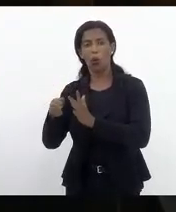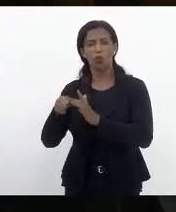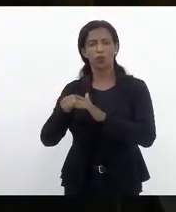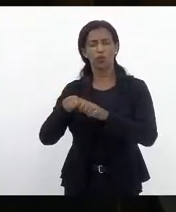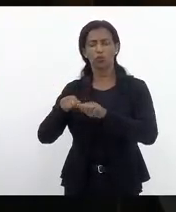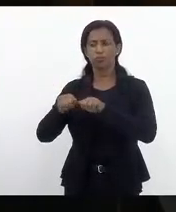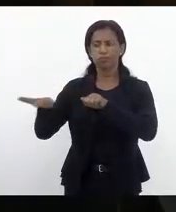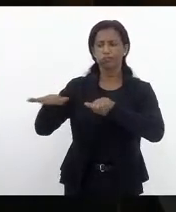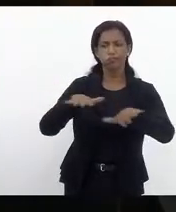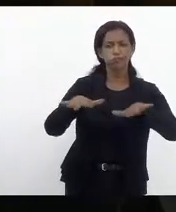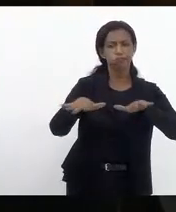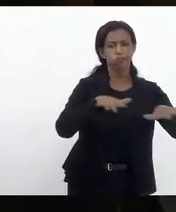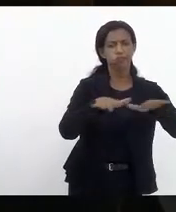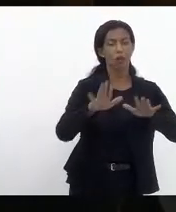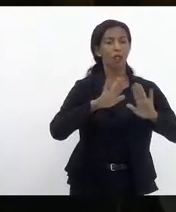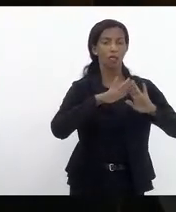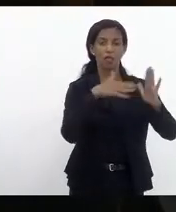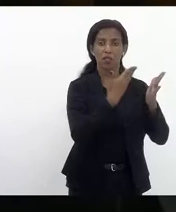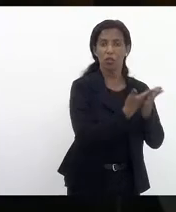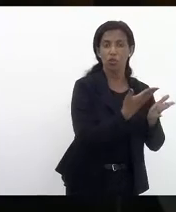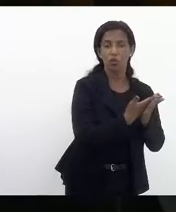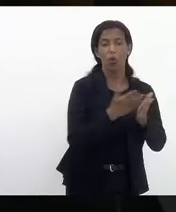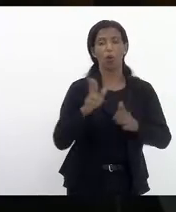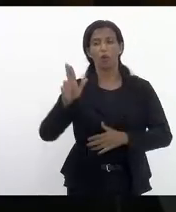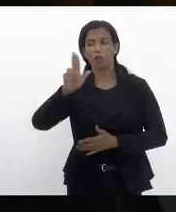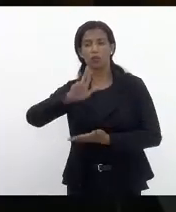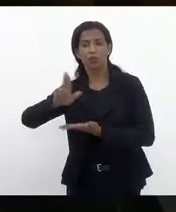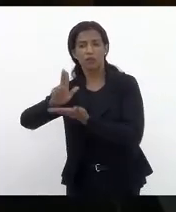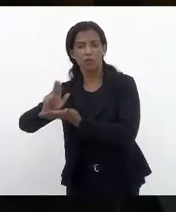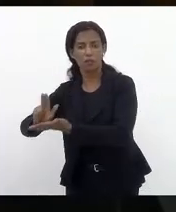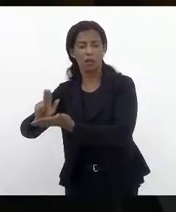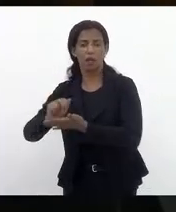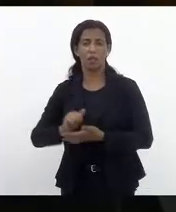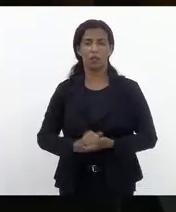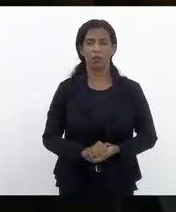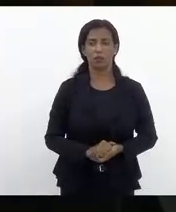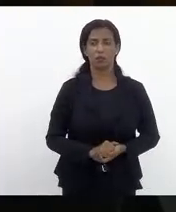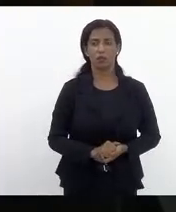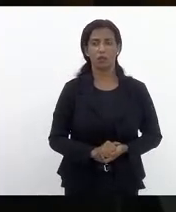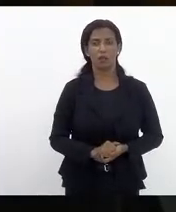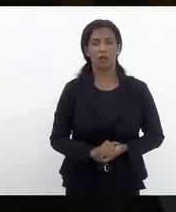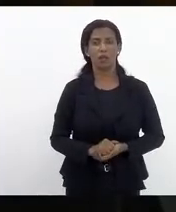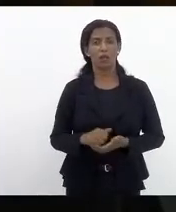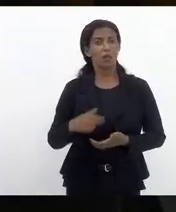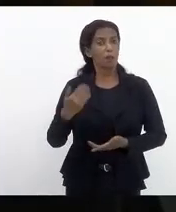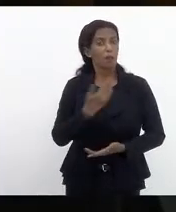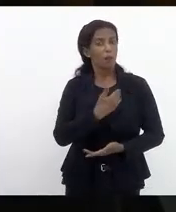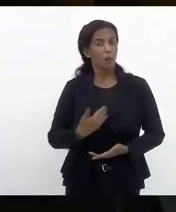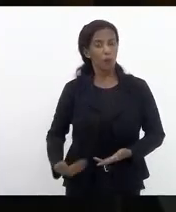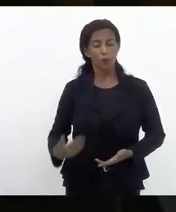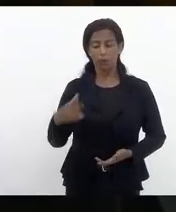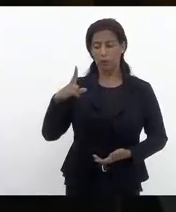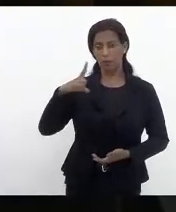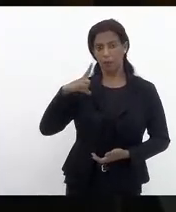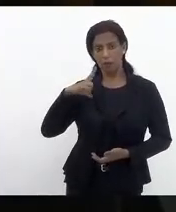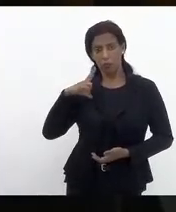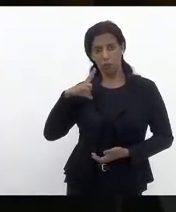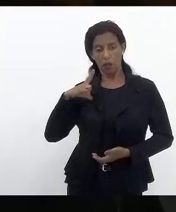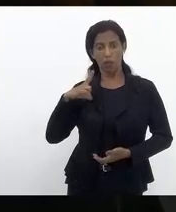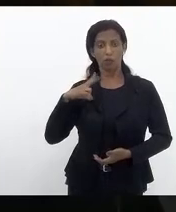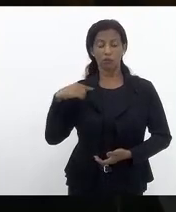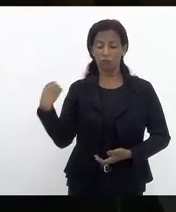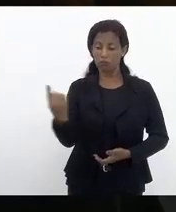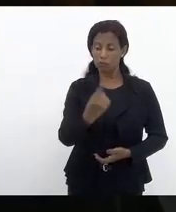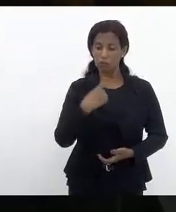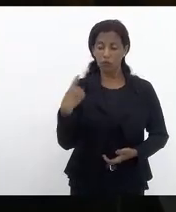circulação de pessoas nas escolas nas universidades nos estabelecimentos públicos e privados que